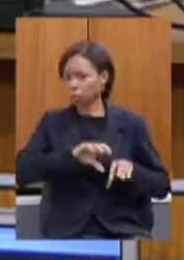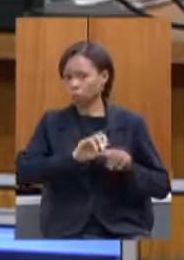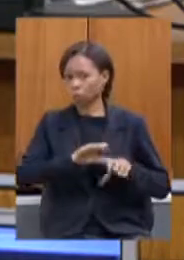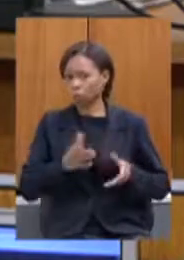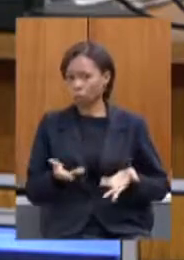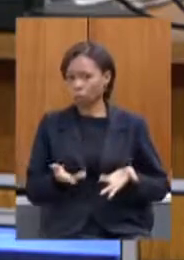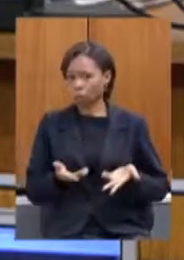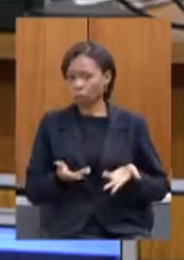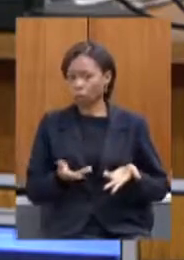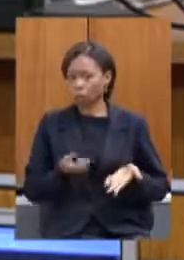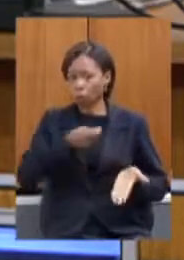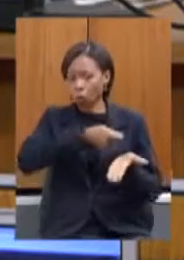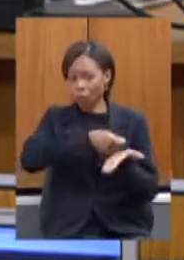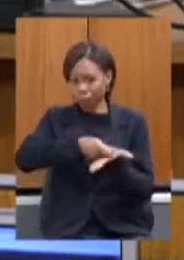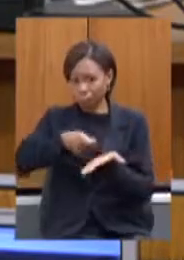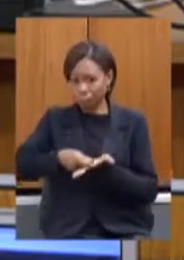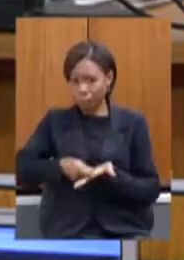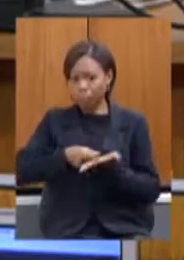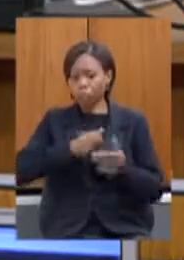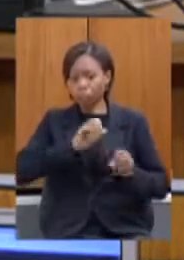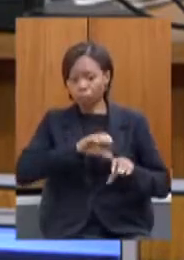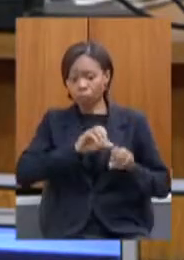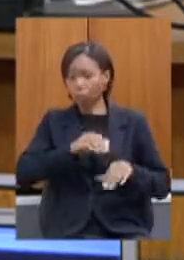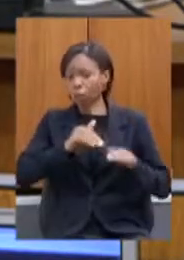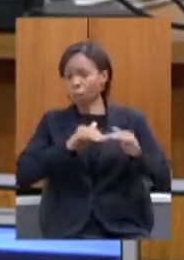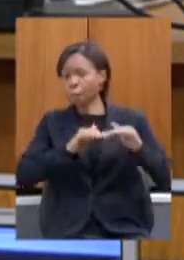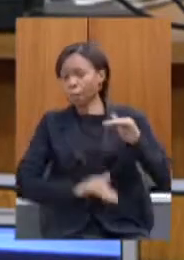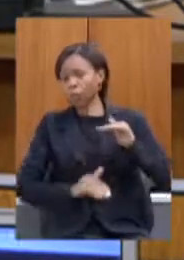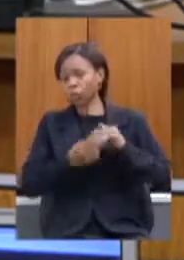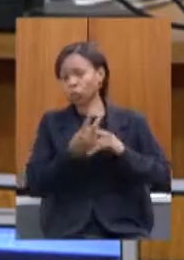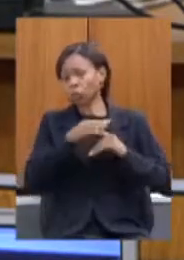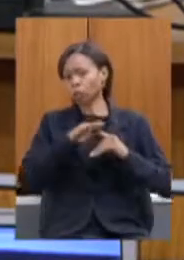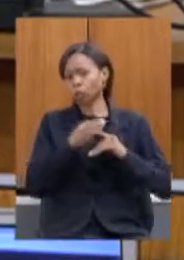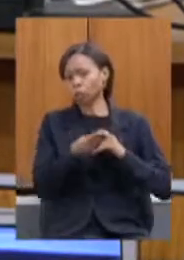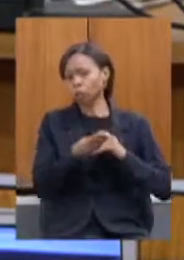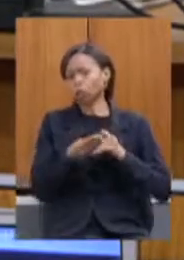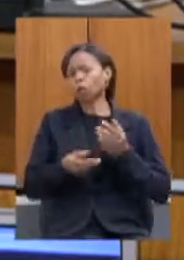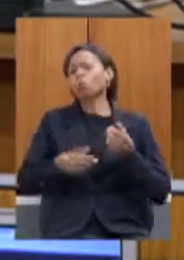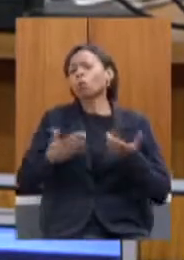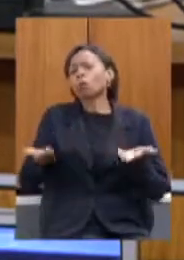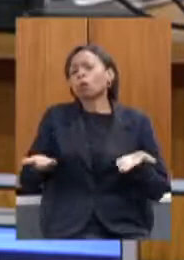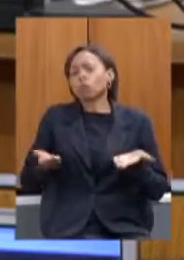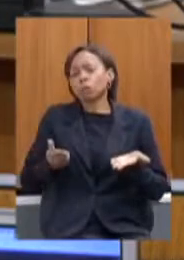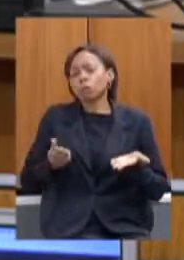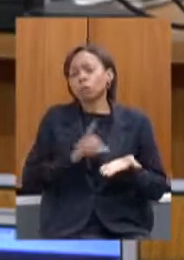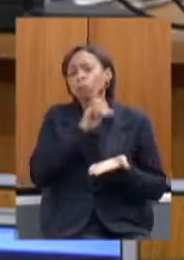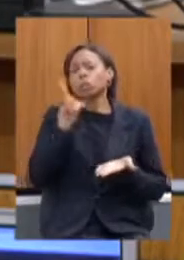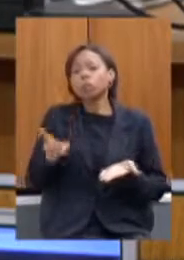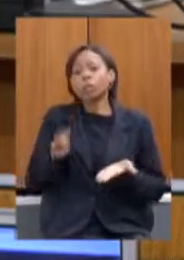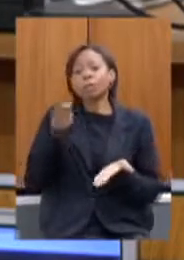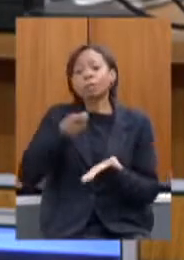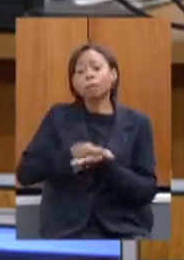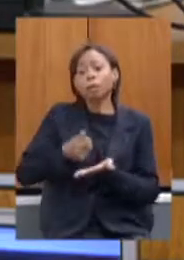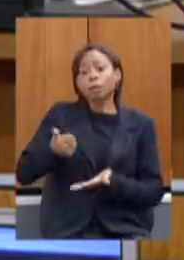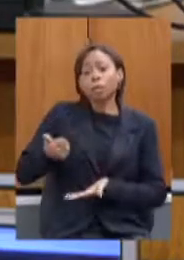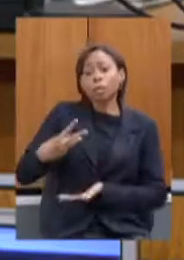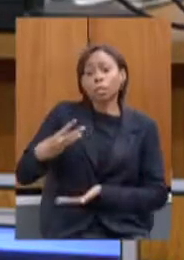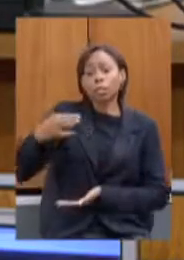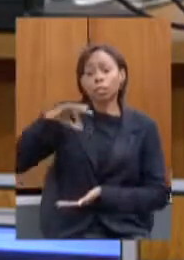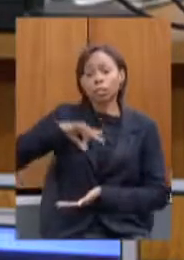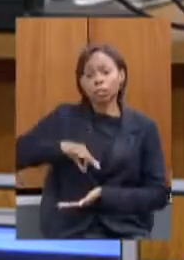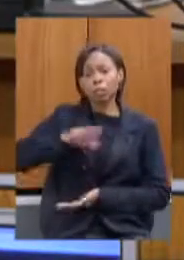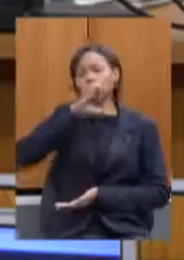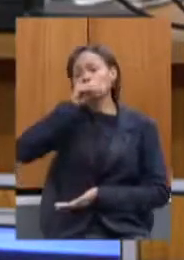da educação é inferior a dois bilhões de reais então eu pergunto ao senhor quando o governo pagará o 13º dos servidores